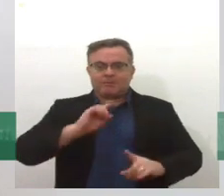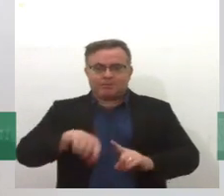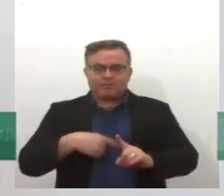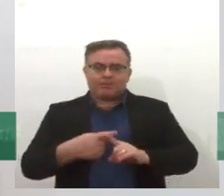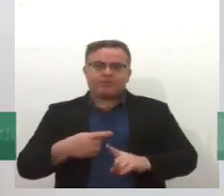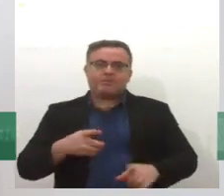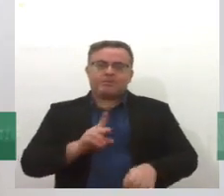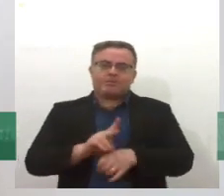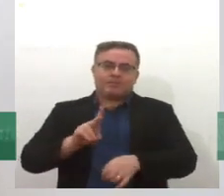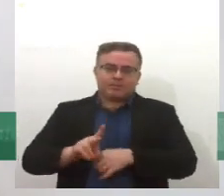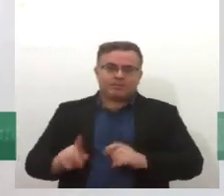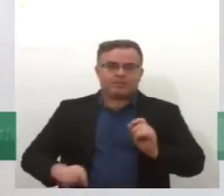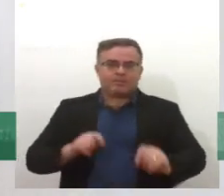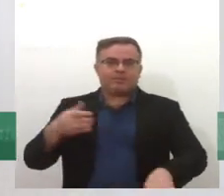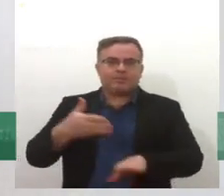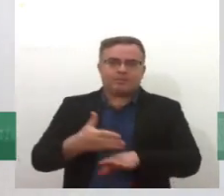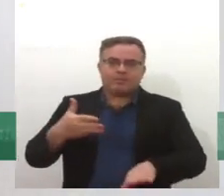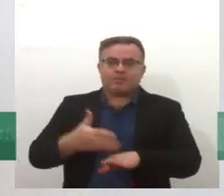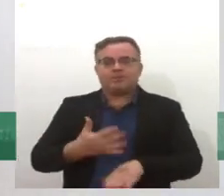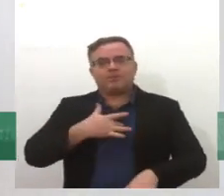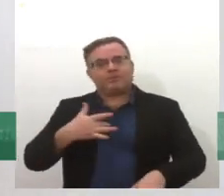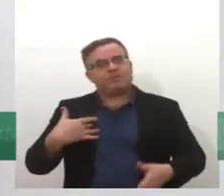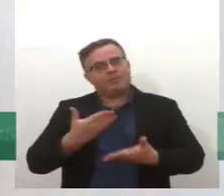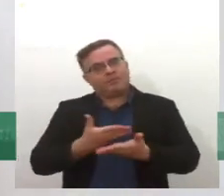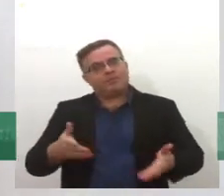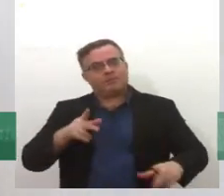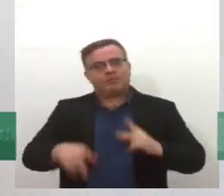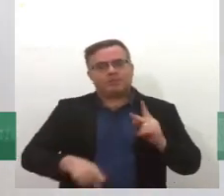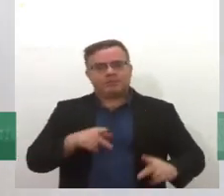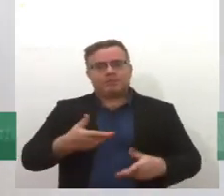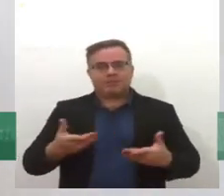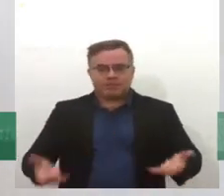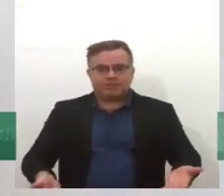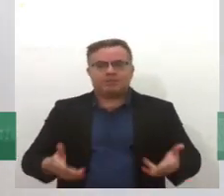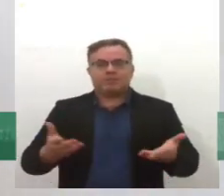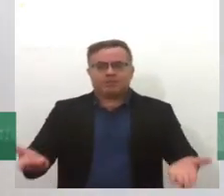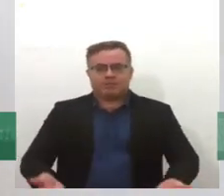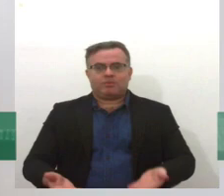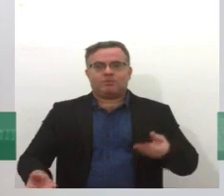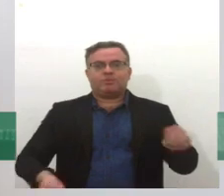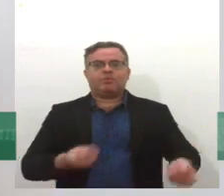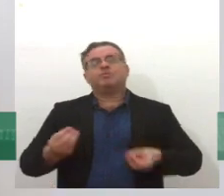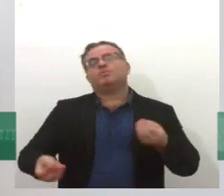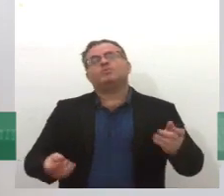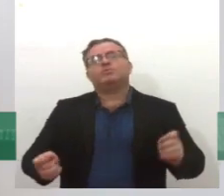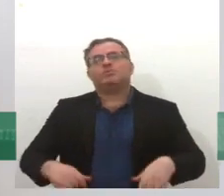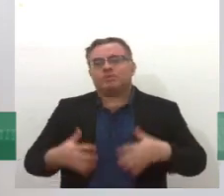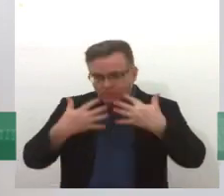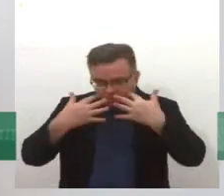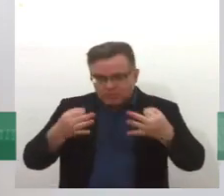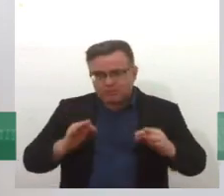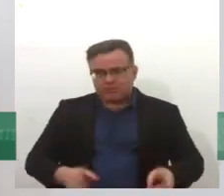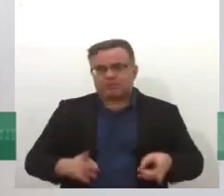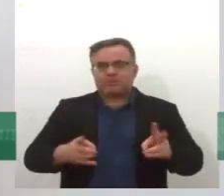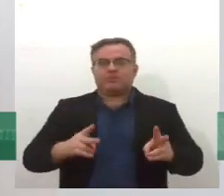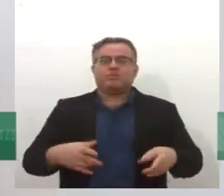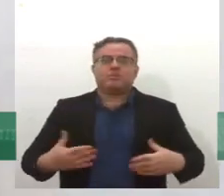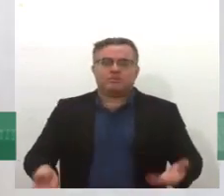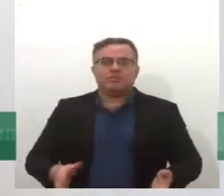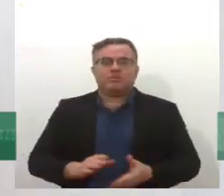na ampliação também do acesso em saúde para a população. Por isso que hoje a gente tem uma rede de atenção psicossocial em Aracaju